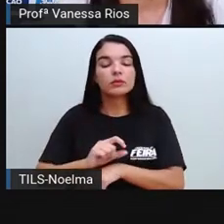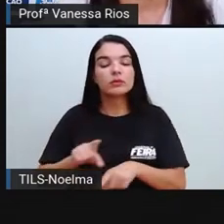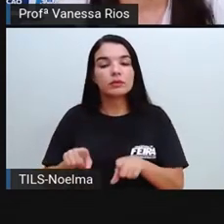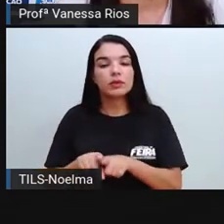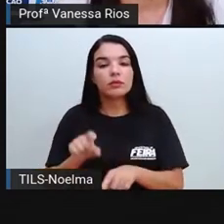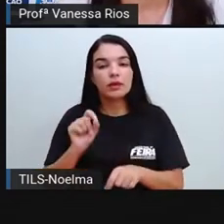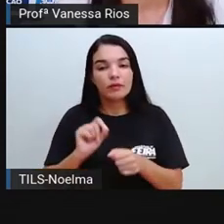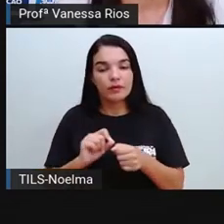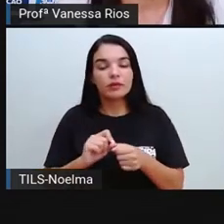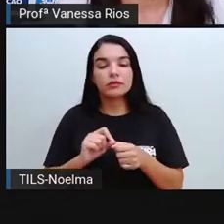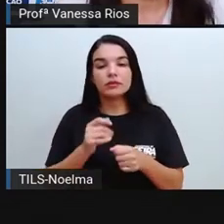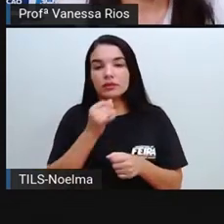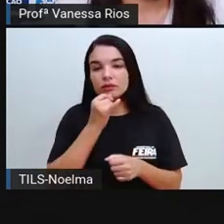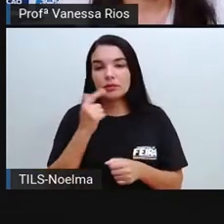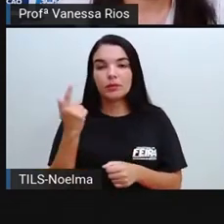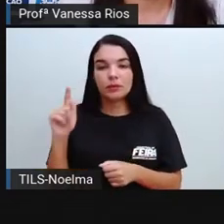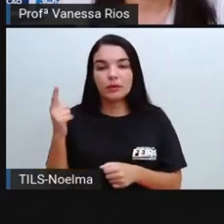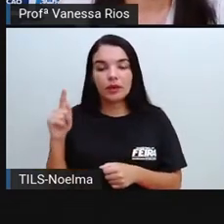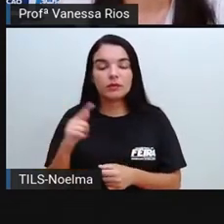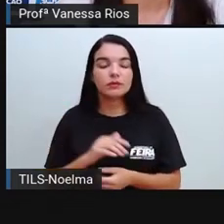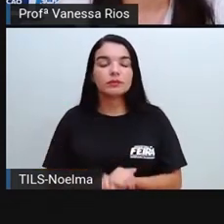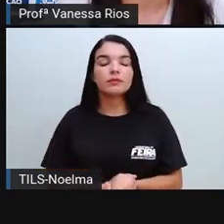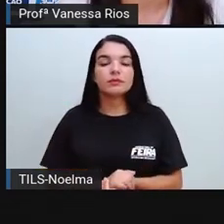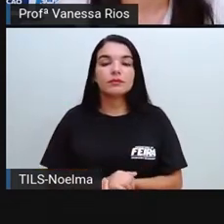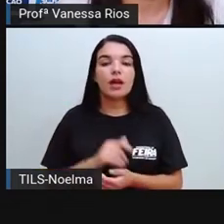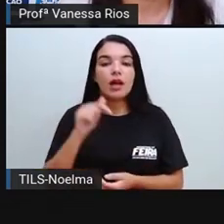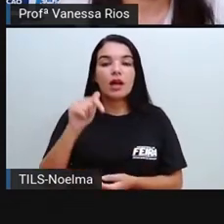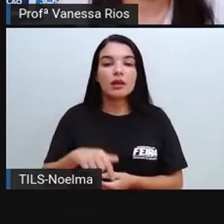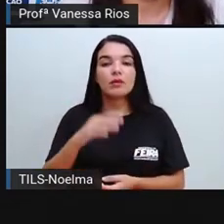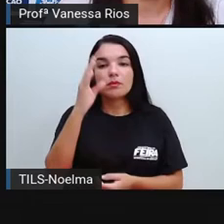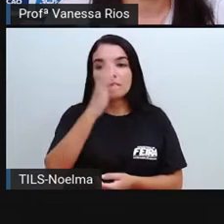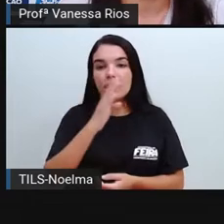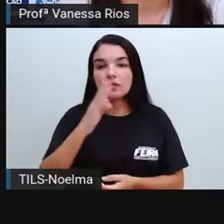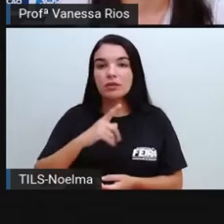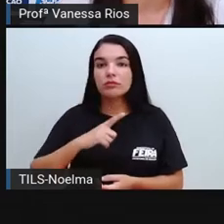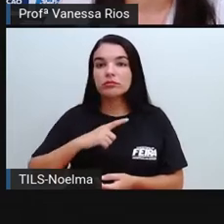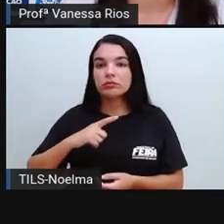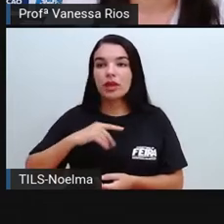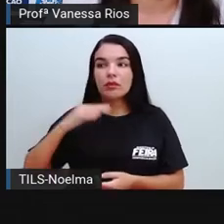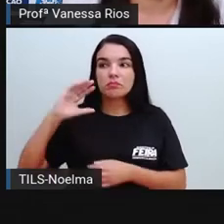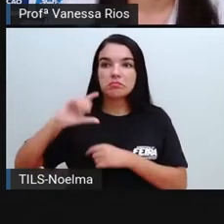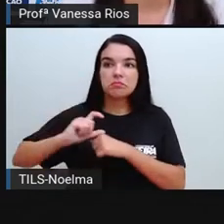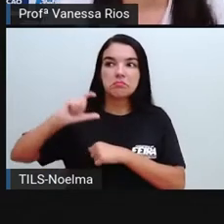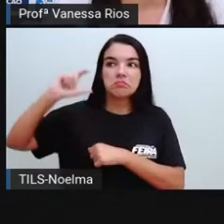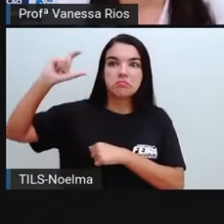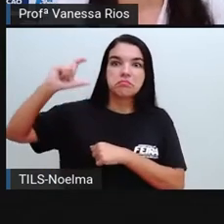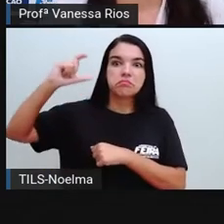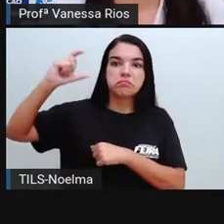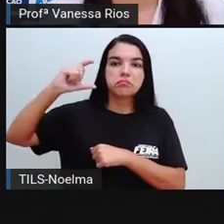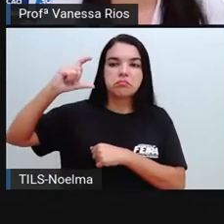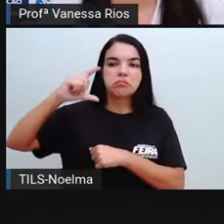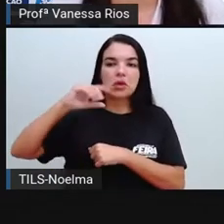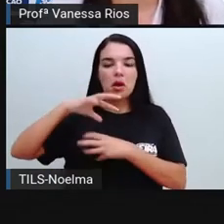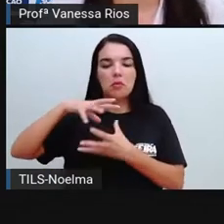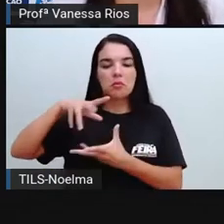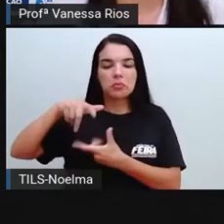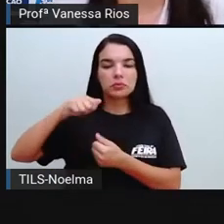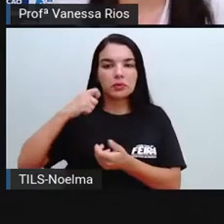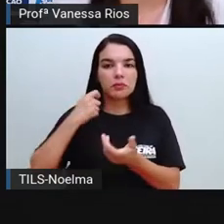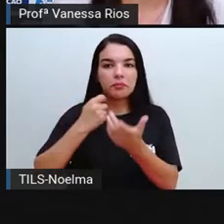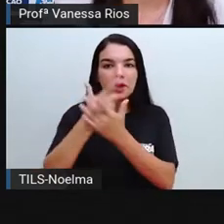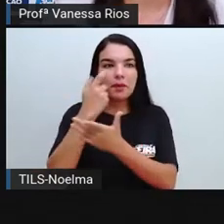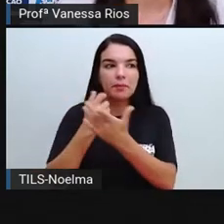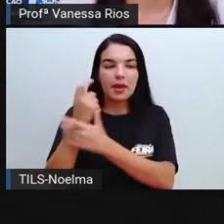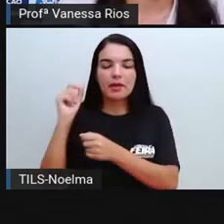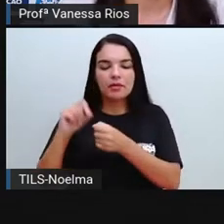num lugar alto, né? No ranking das produções em relação ao mundo. Mas a gente percebe na